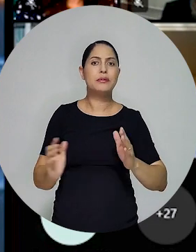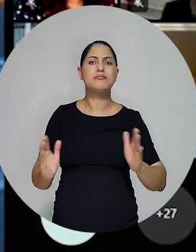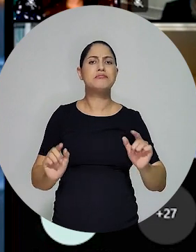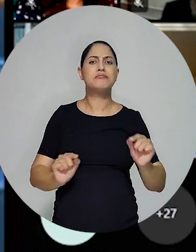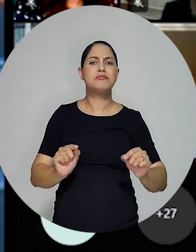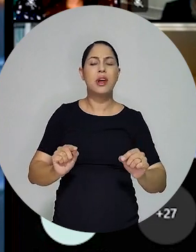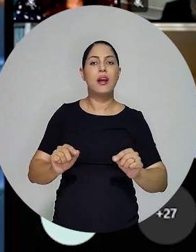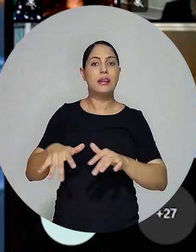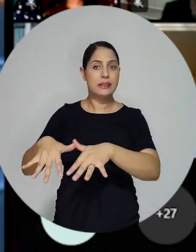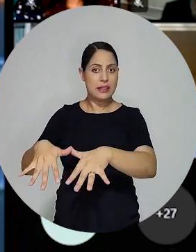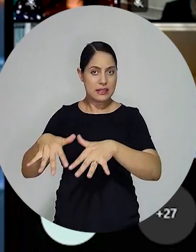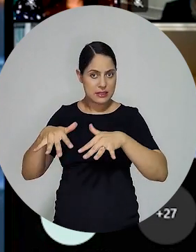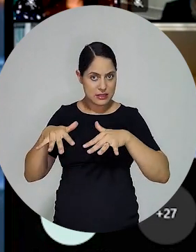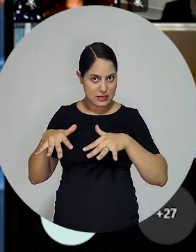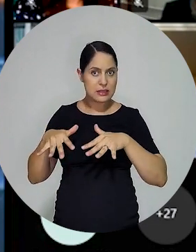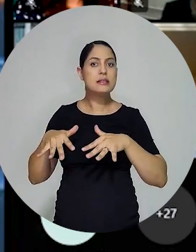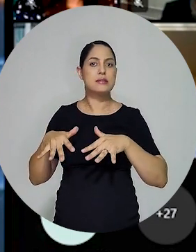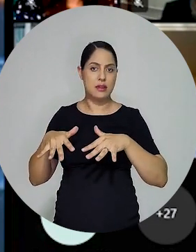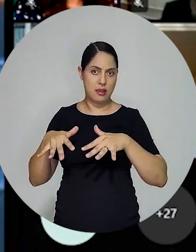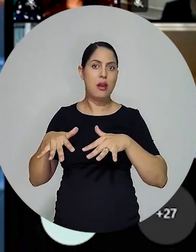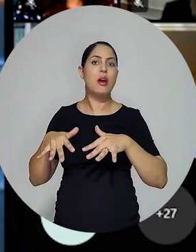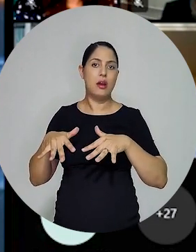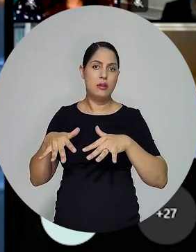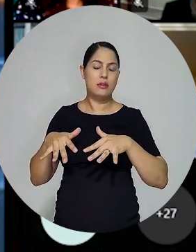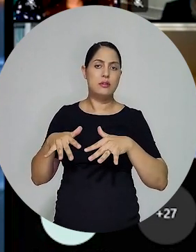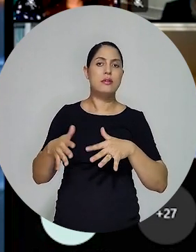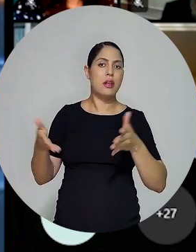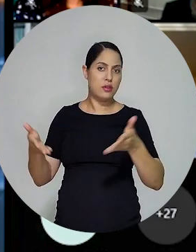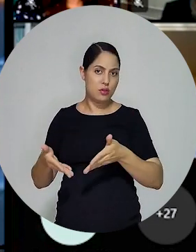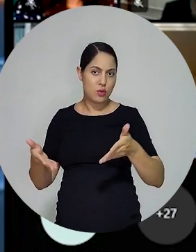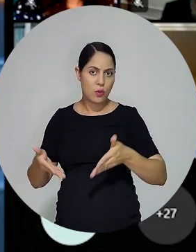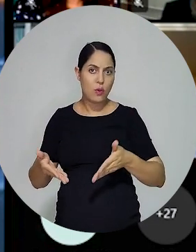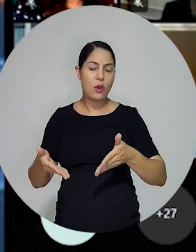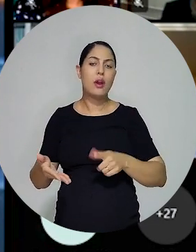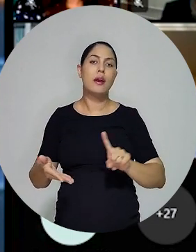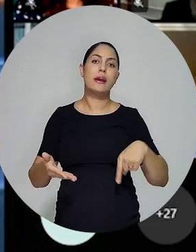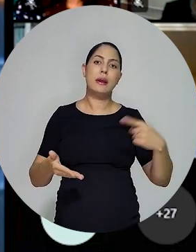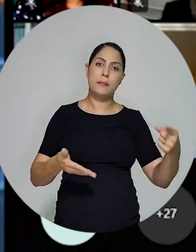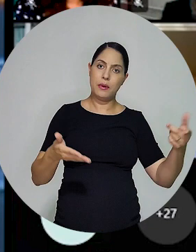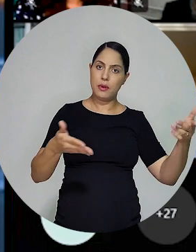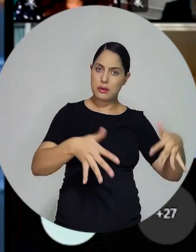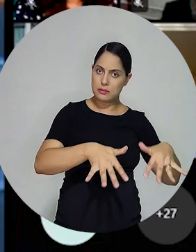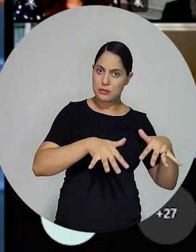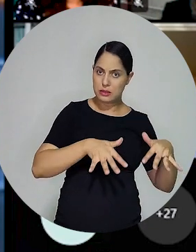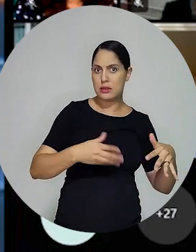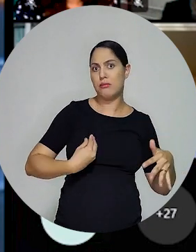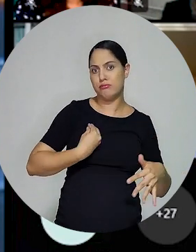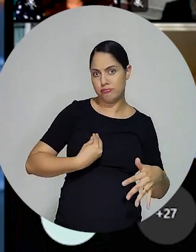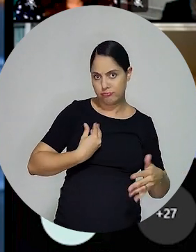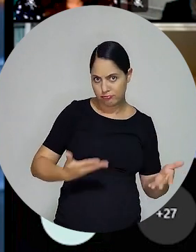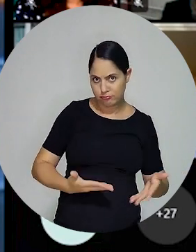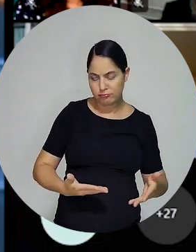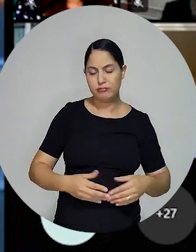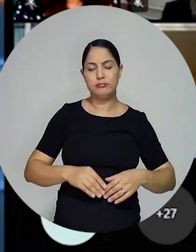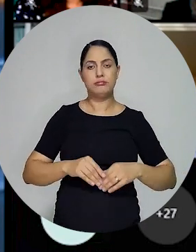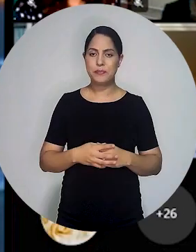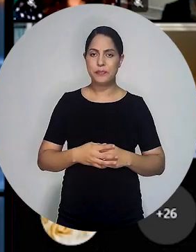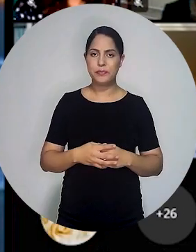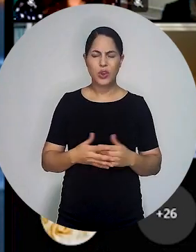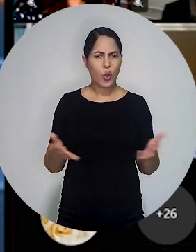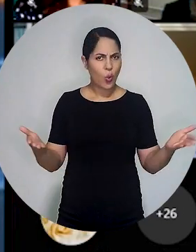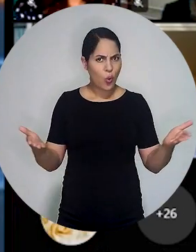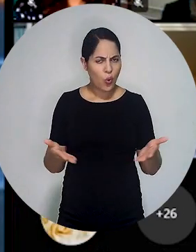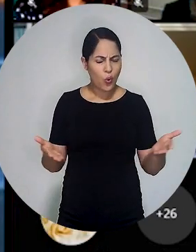lapso temporal entre a designação desta sessão e a sessão de hoje.